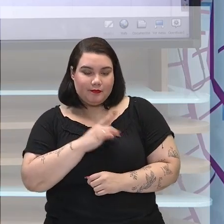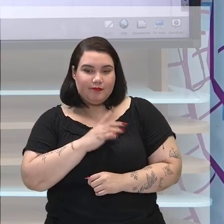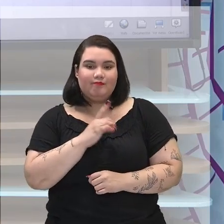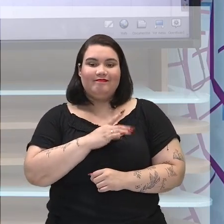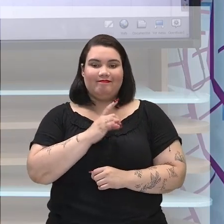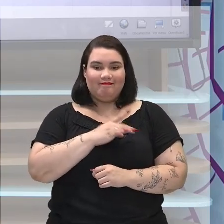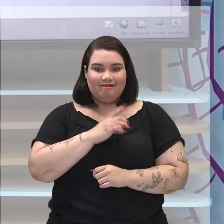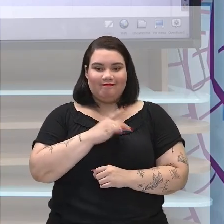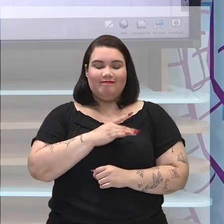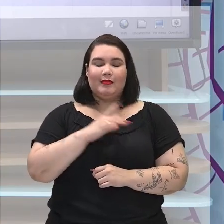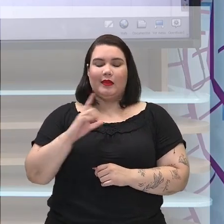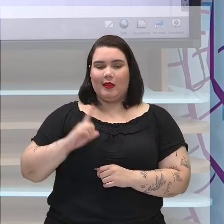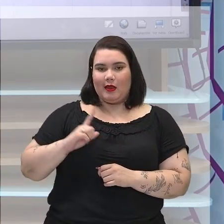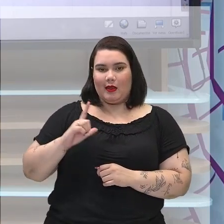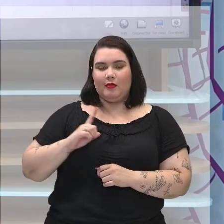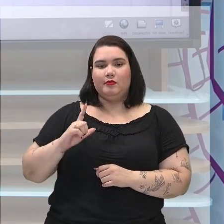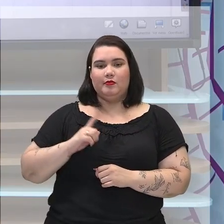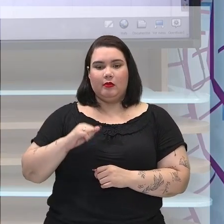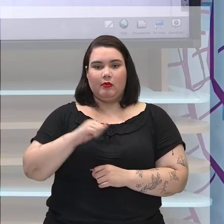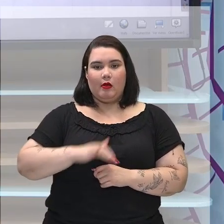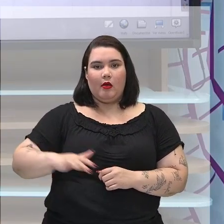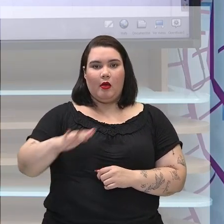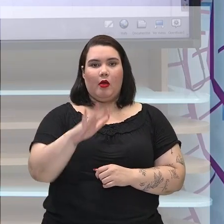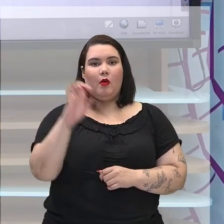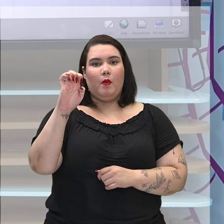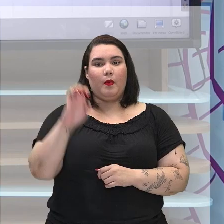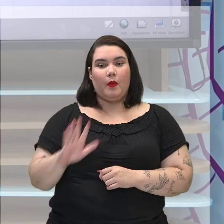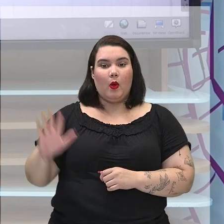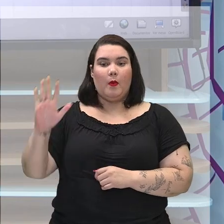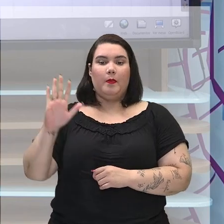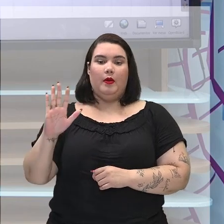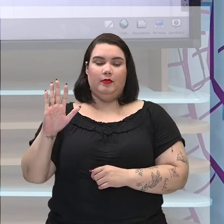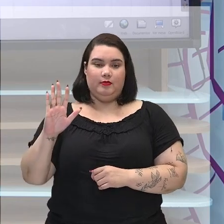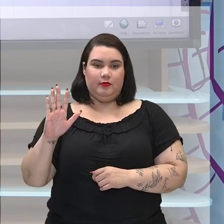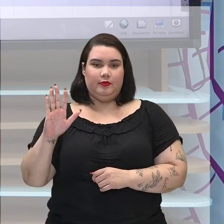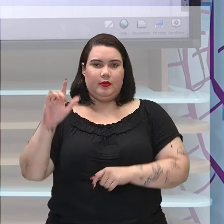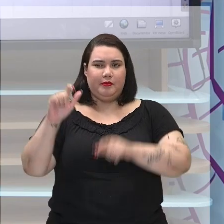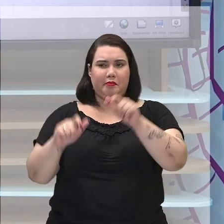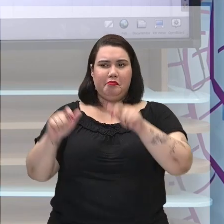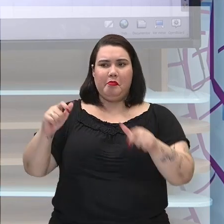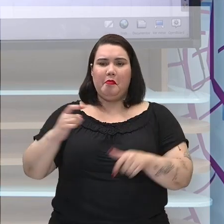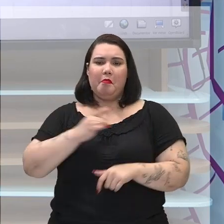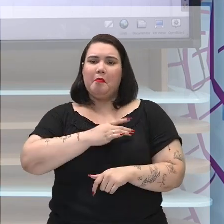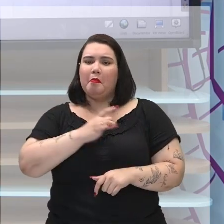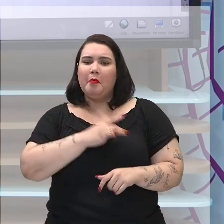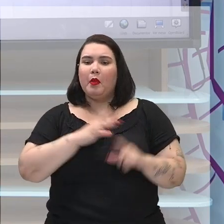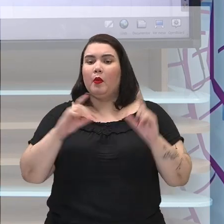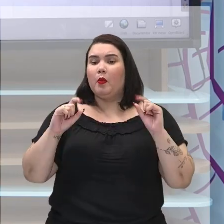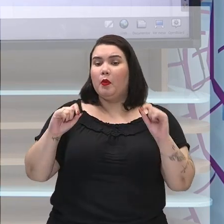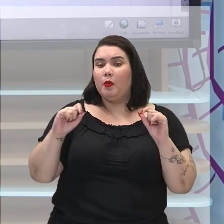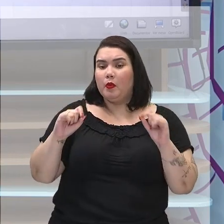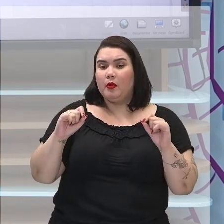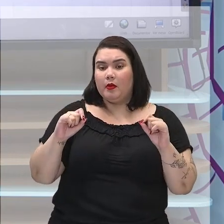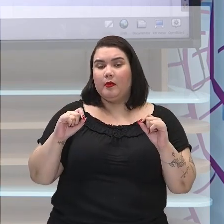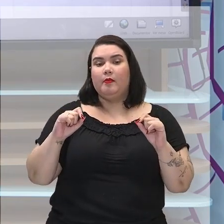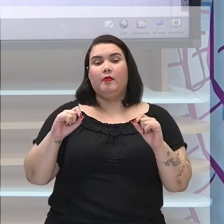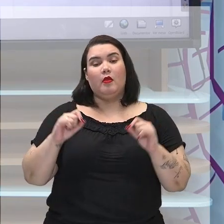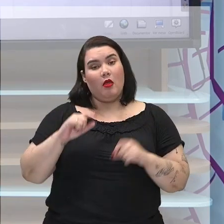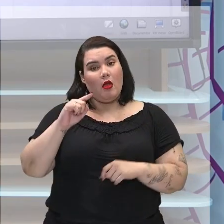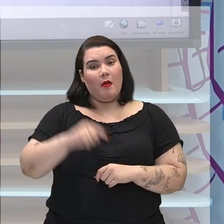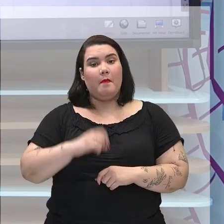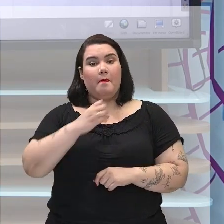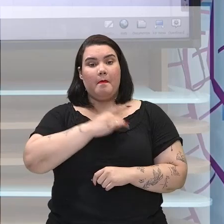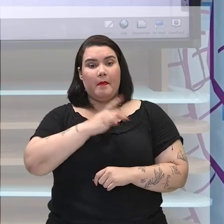um medo no continente europeu que medo era esse? era justamente o medo de surgir novos